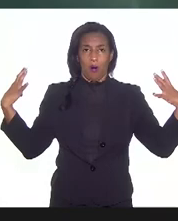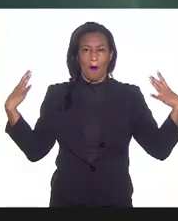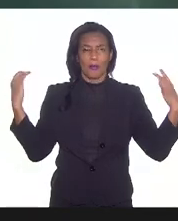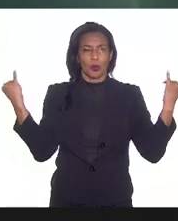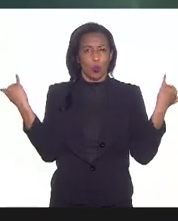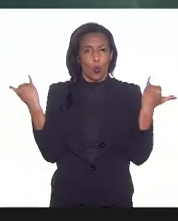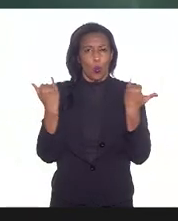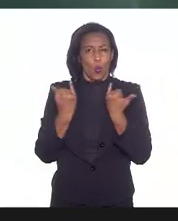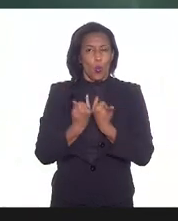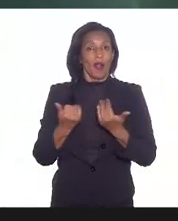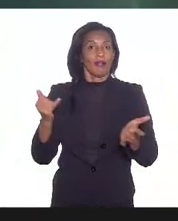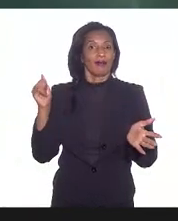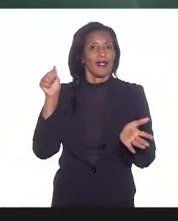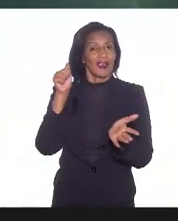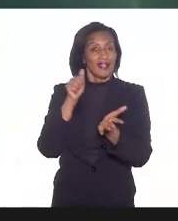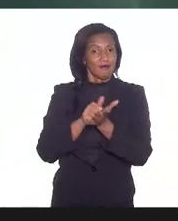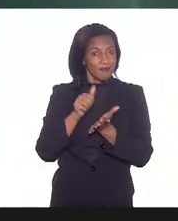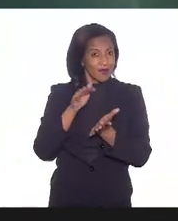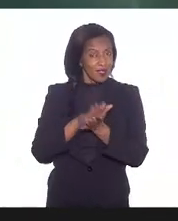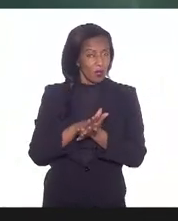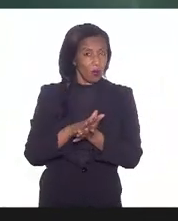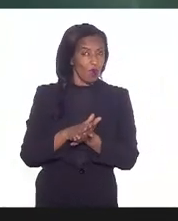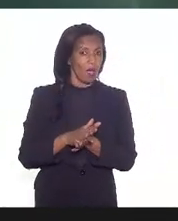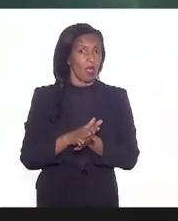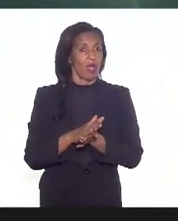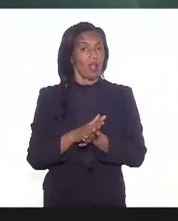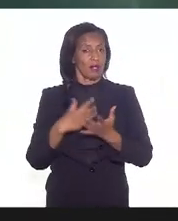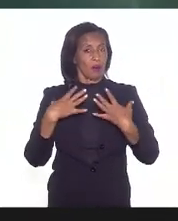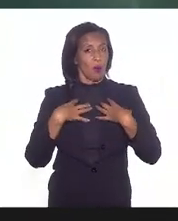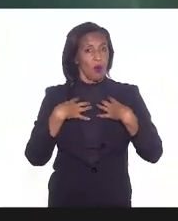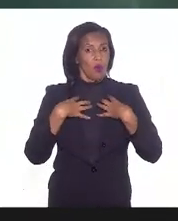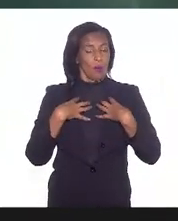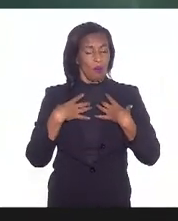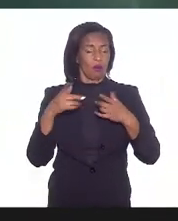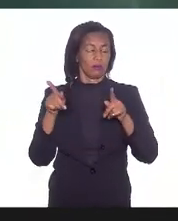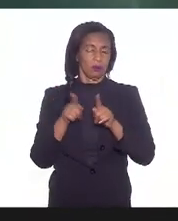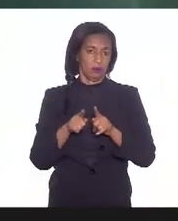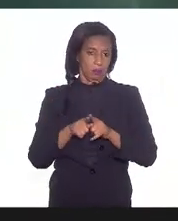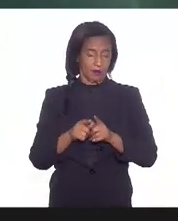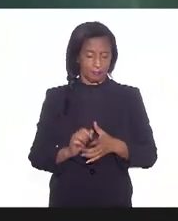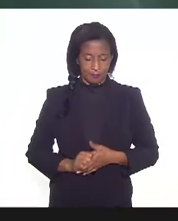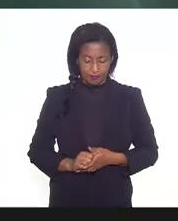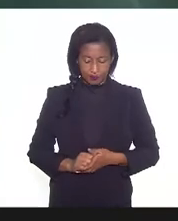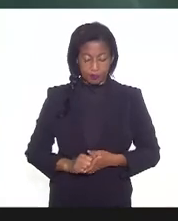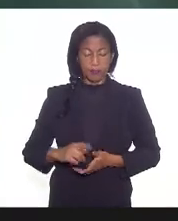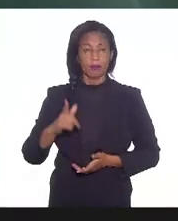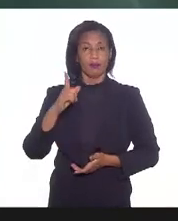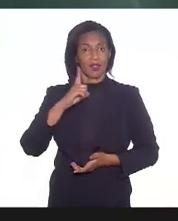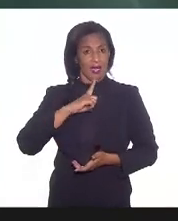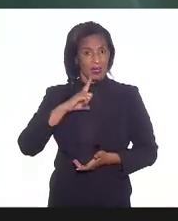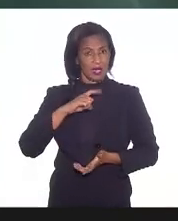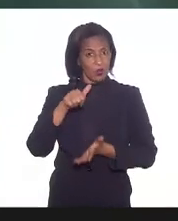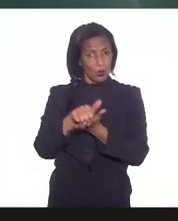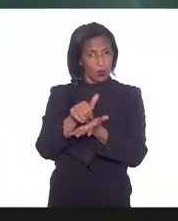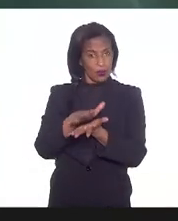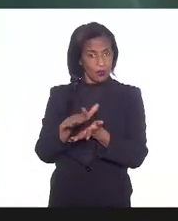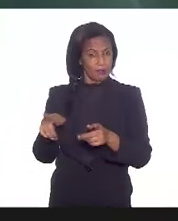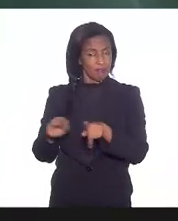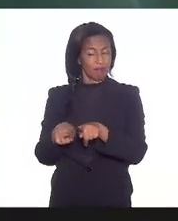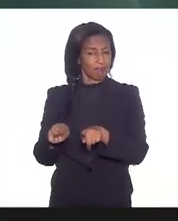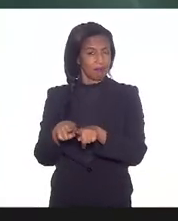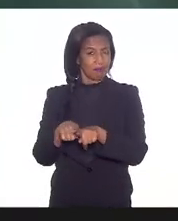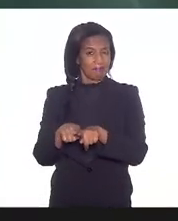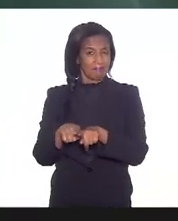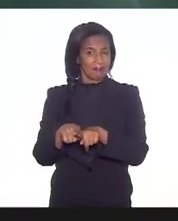geram sequelas importantes que comprometem a função pulmonar ponto existem sequelas do ponto de vista